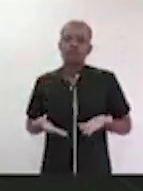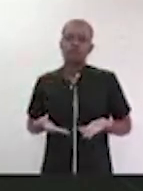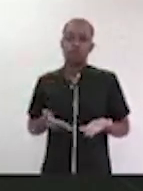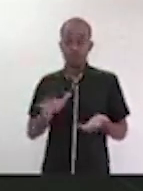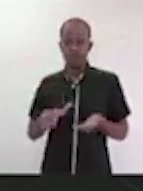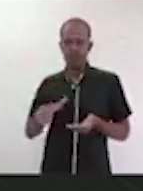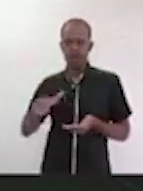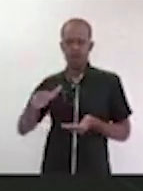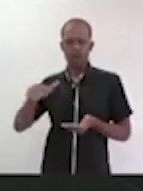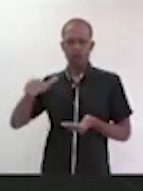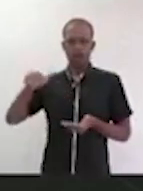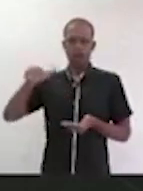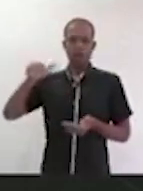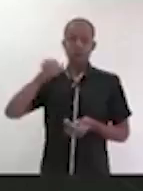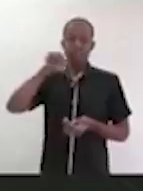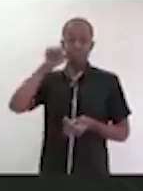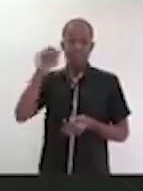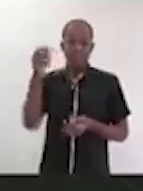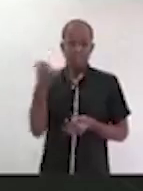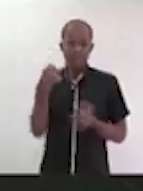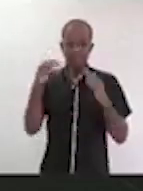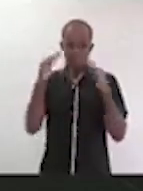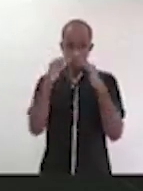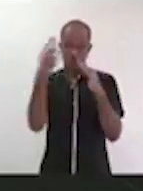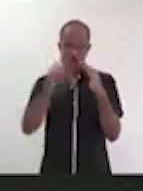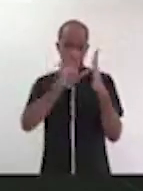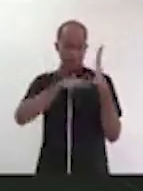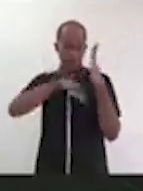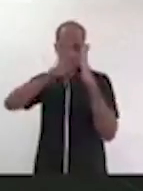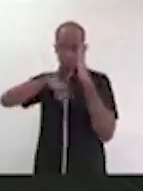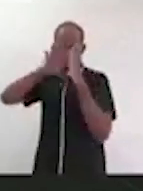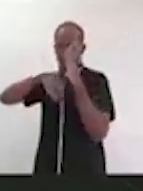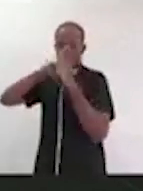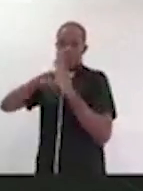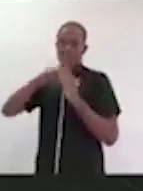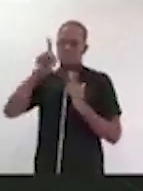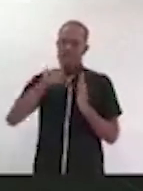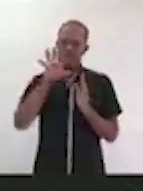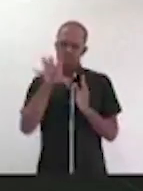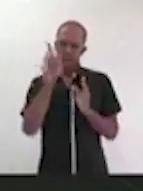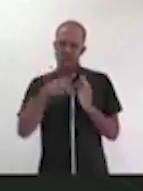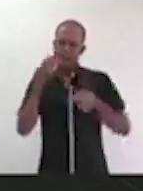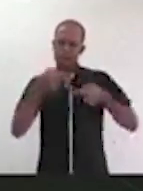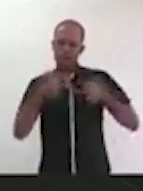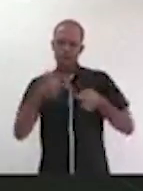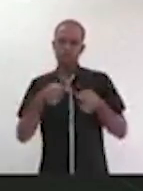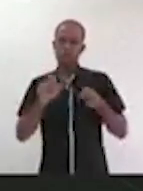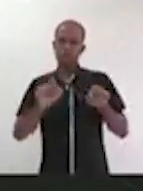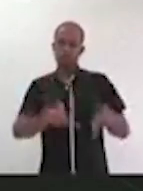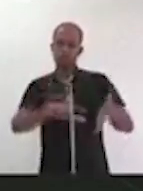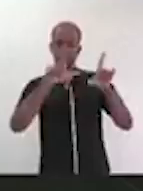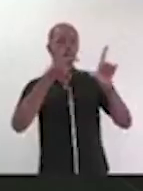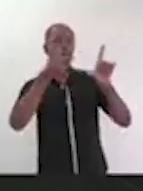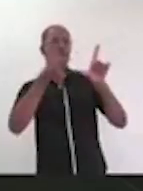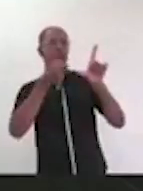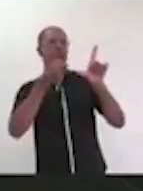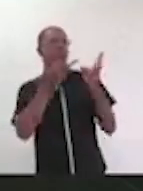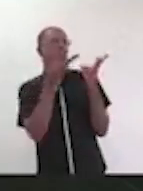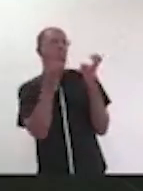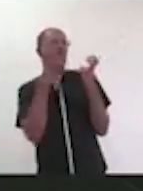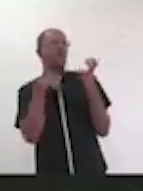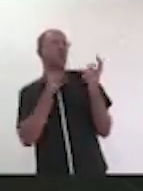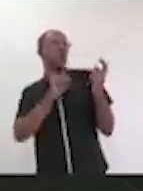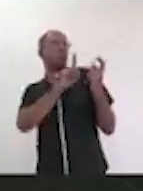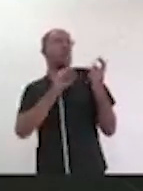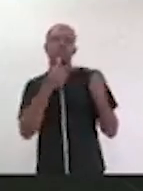isso, o cabo eleitoral, querer pintar o muro da sua casa é política e você liga o noticiário e você não se vê lá, é muito difícil também